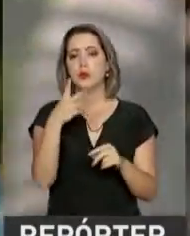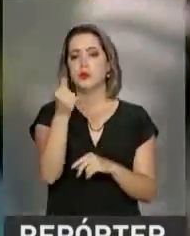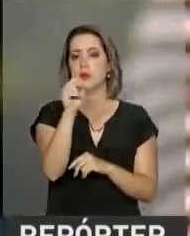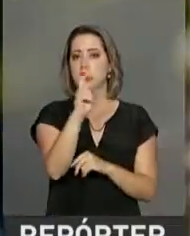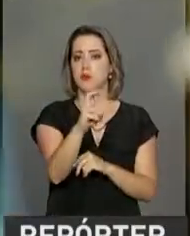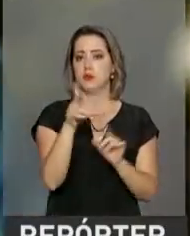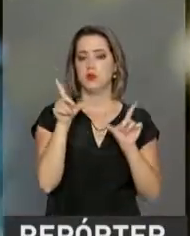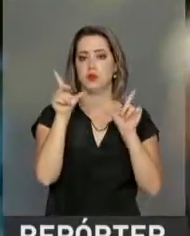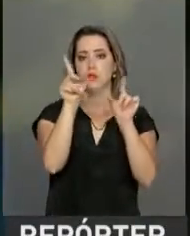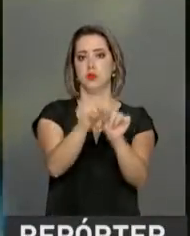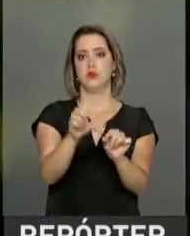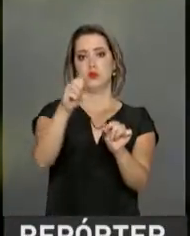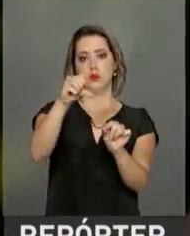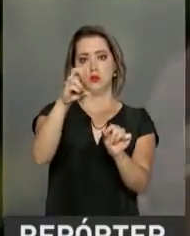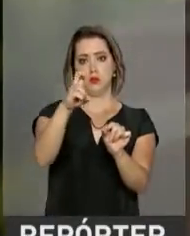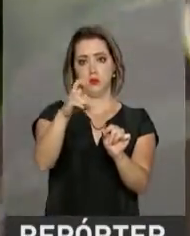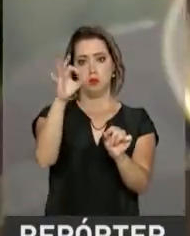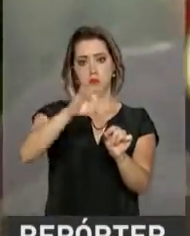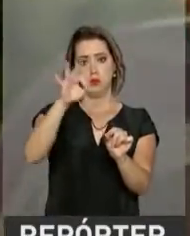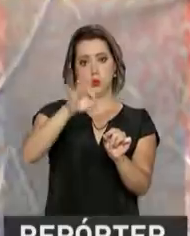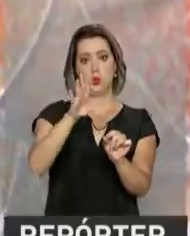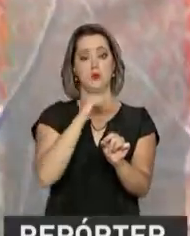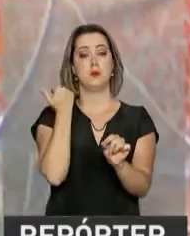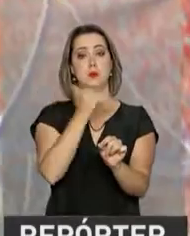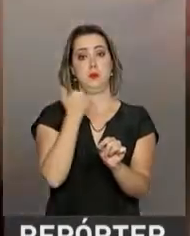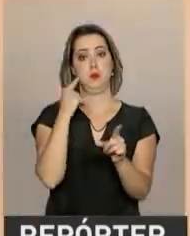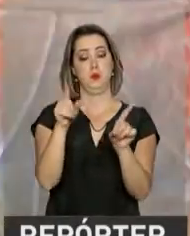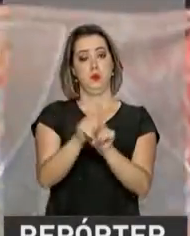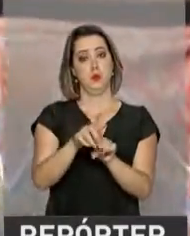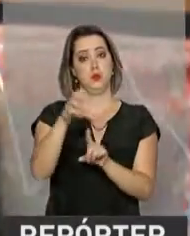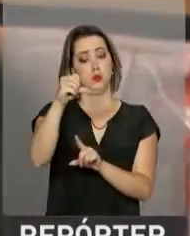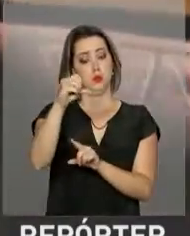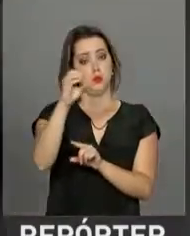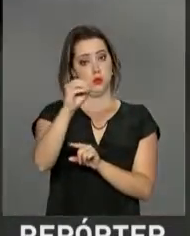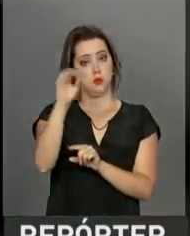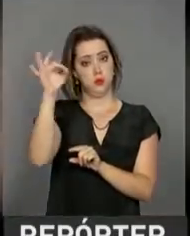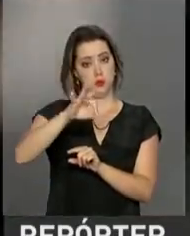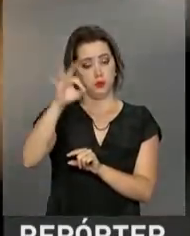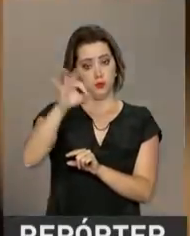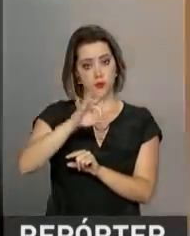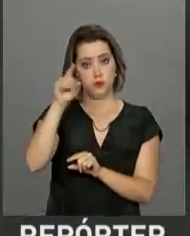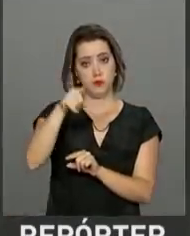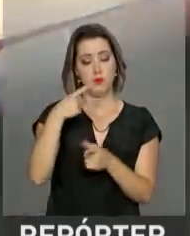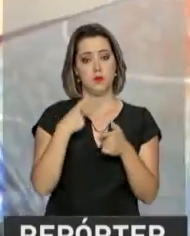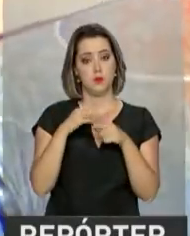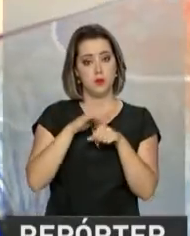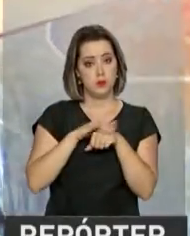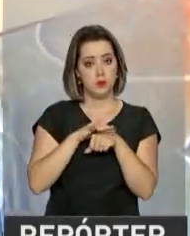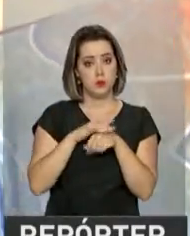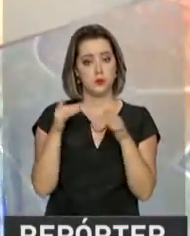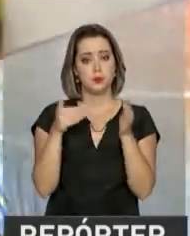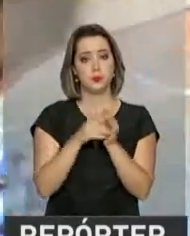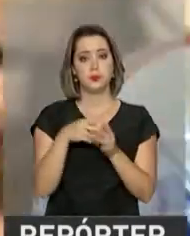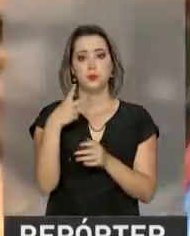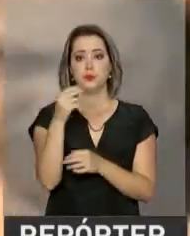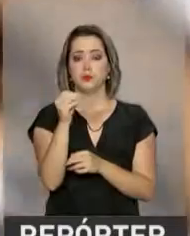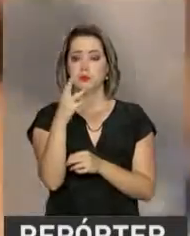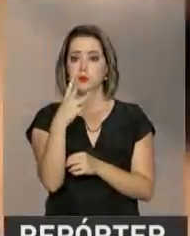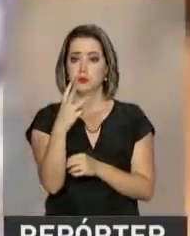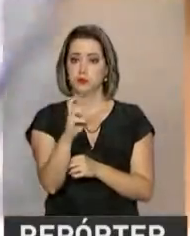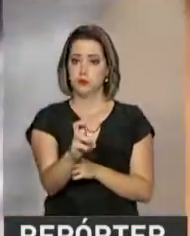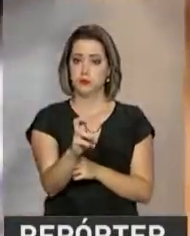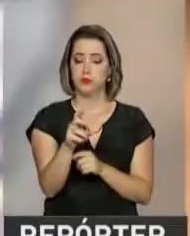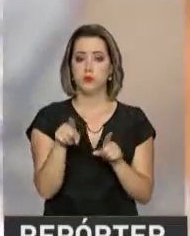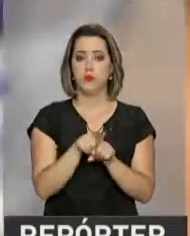redução de 95% das mortes e 90% na incidência da doença até 2035. A